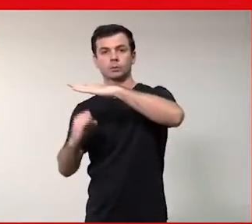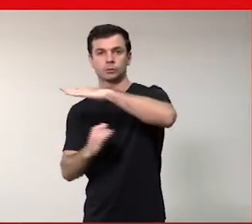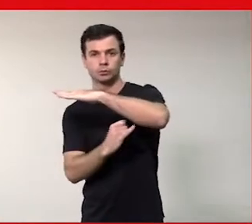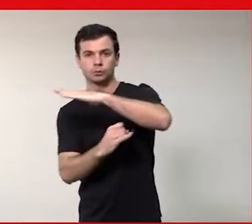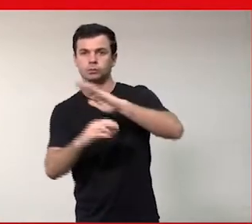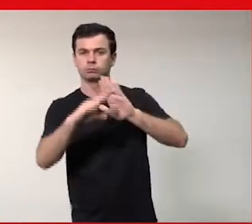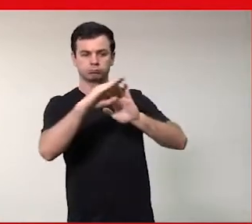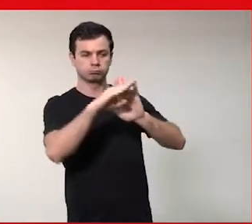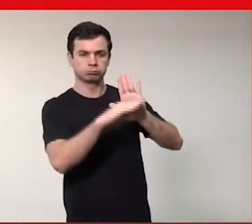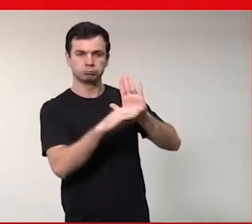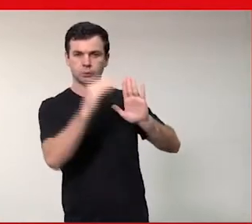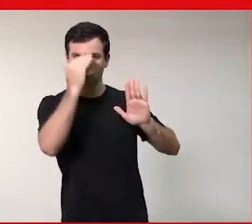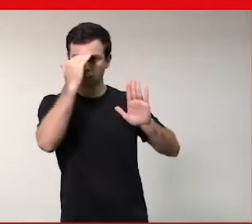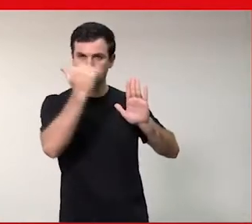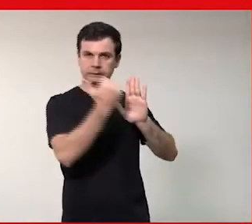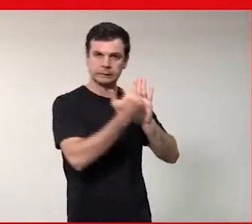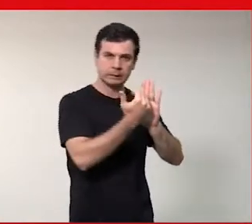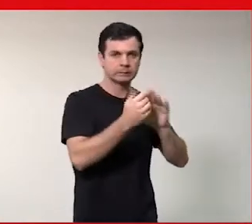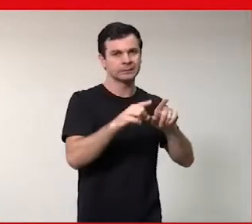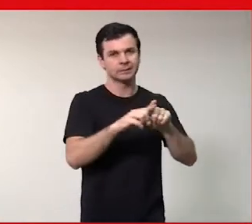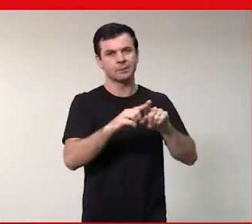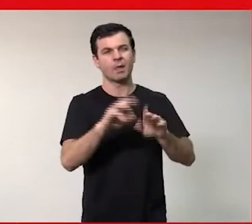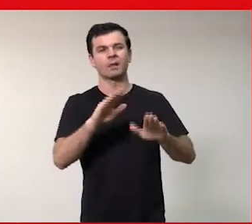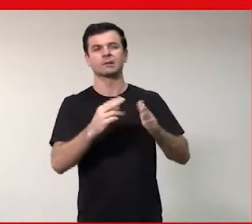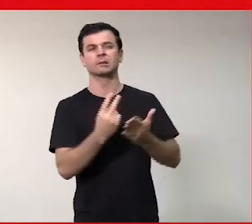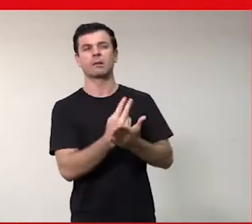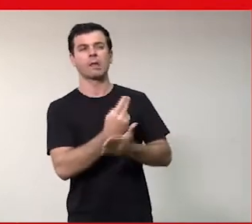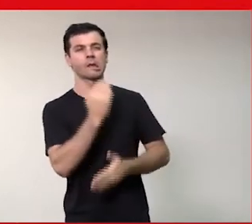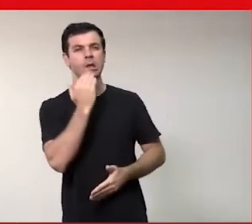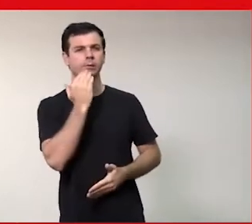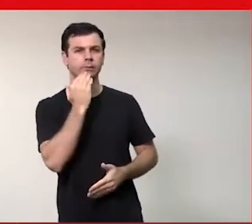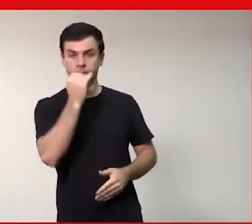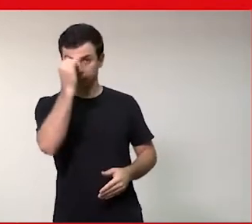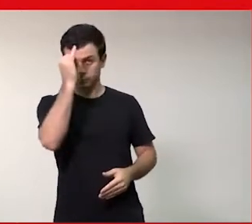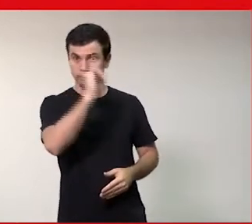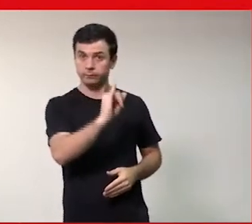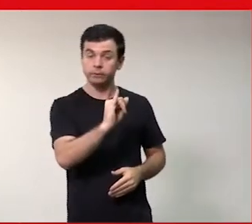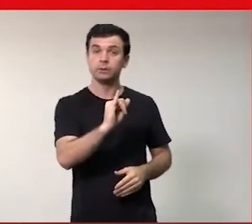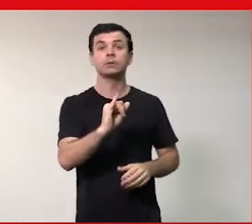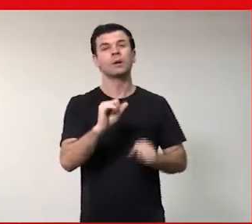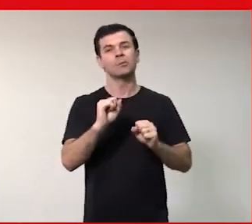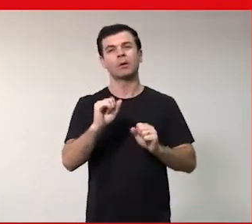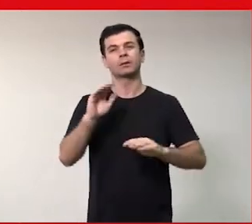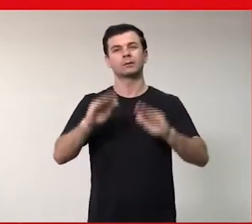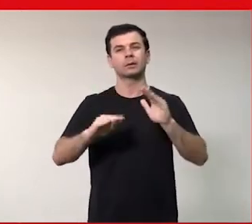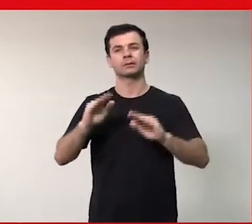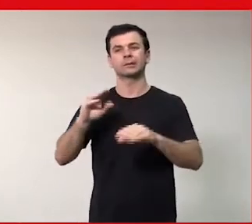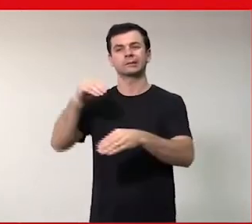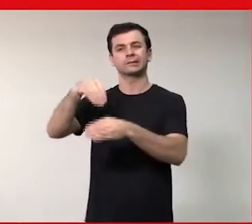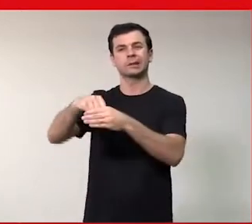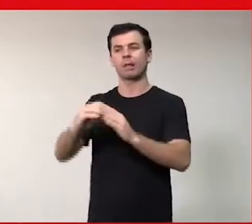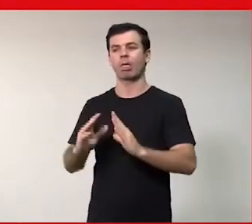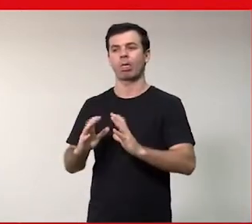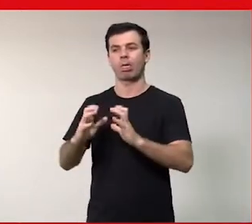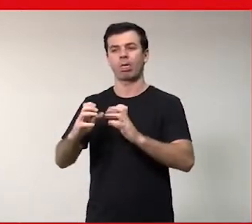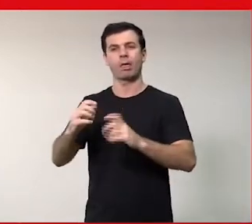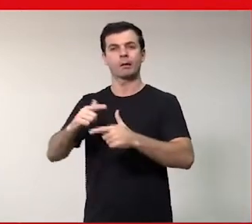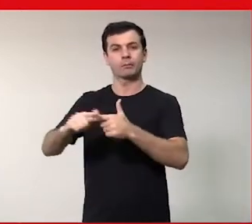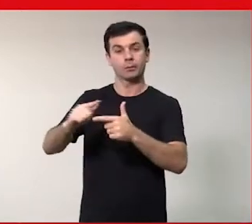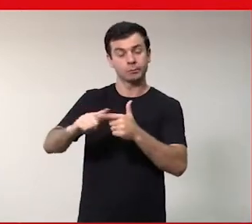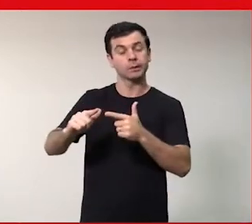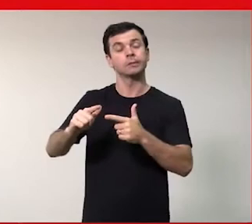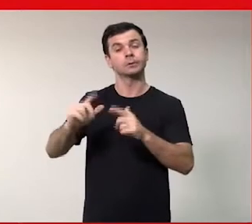corrigir e prevenir o desvio de atuação, que possam gerar conflitos. Também, na área de